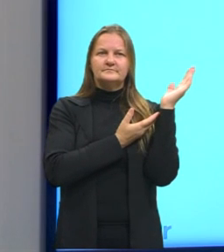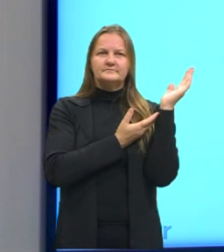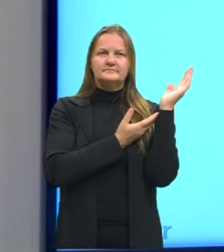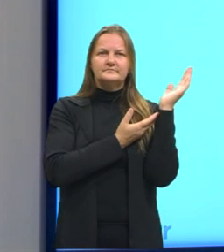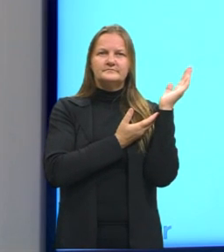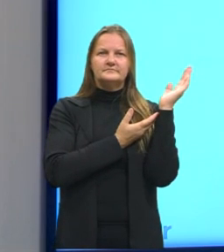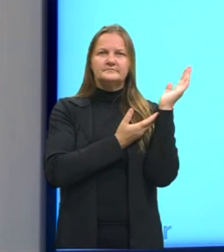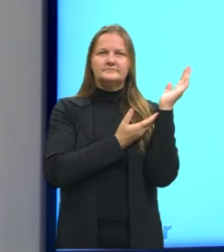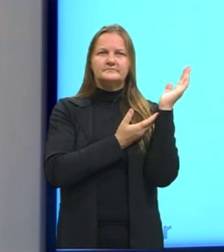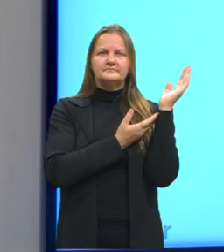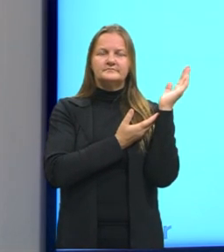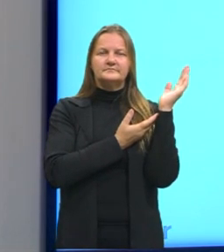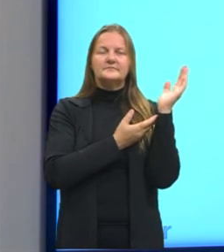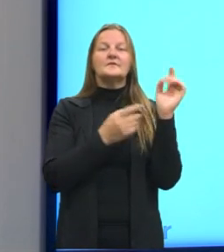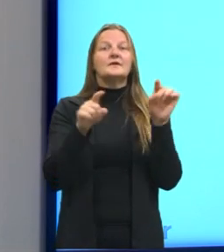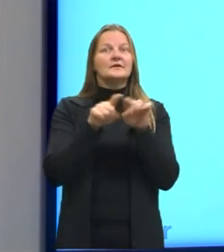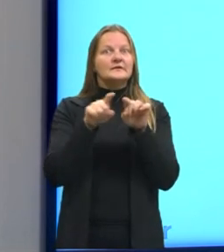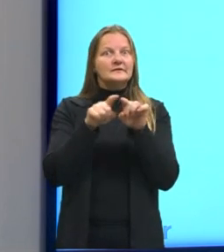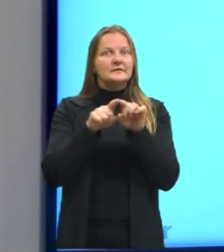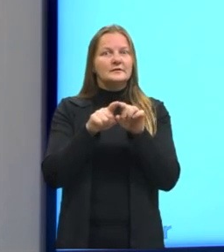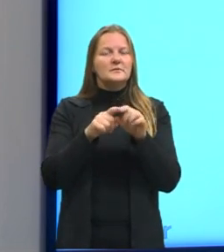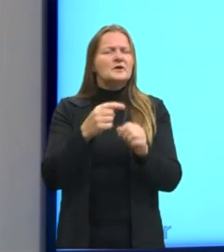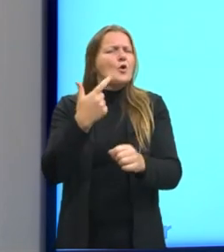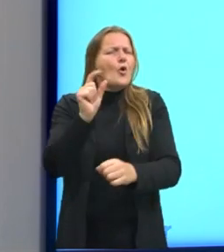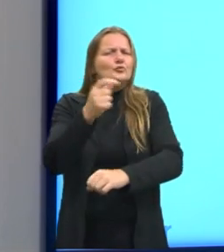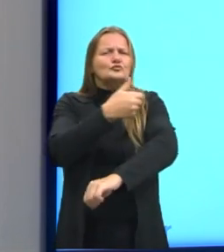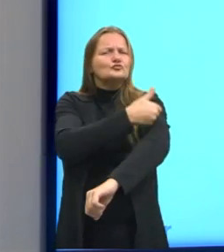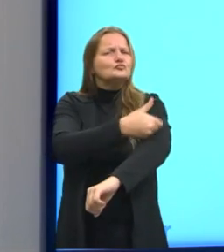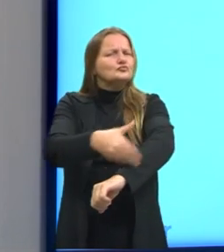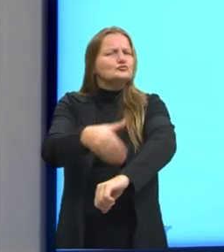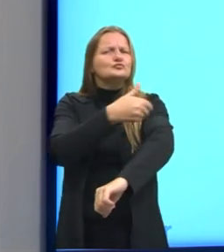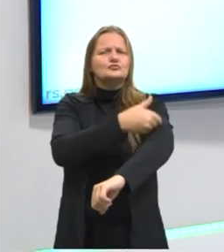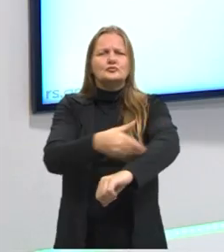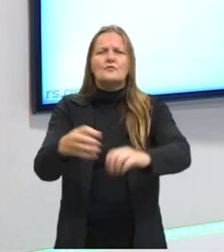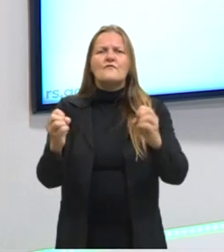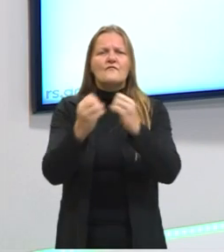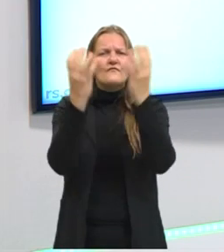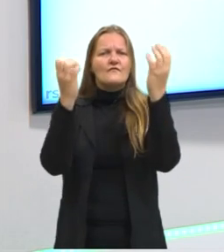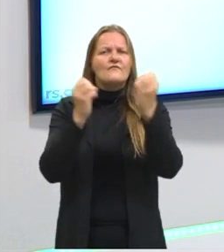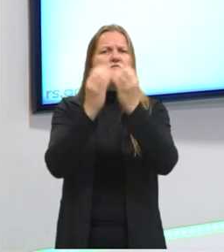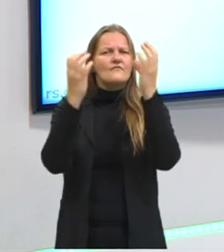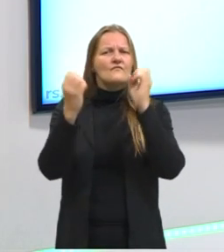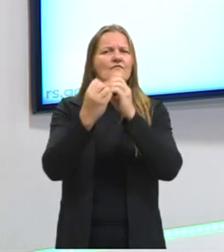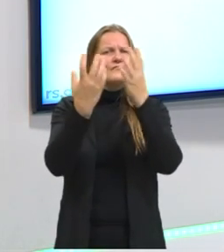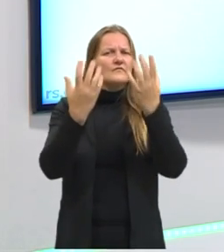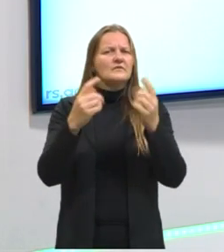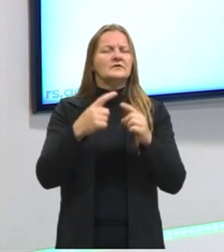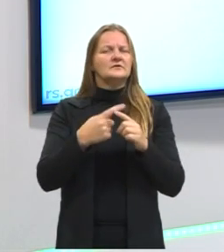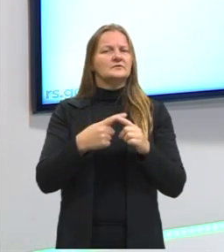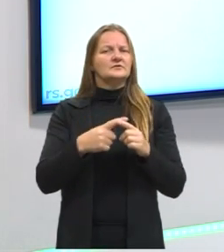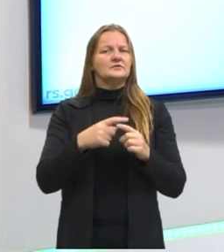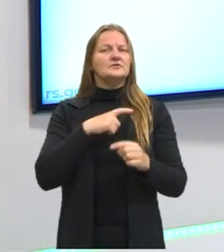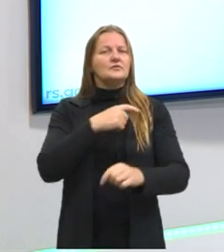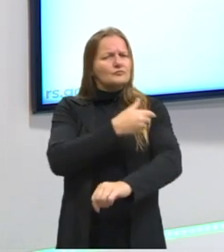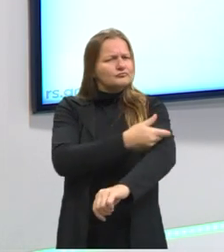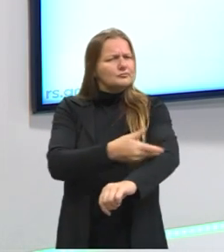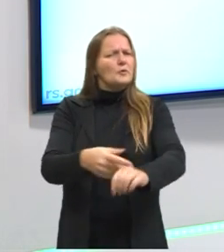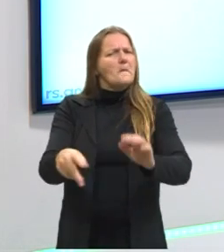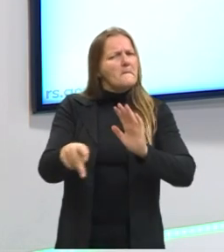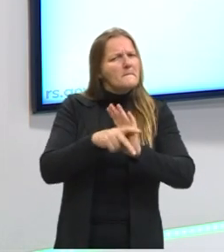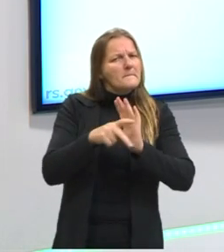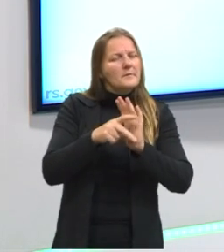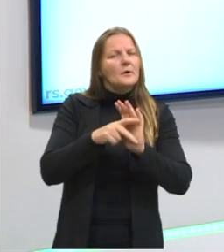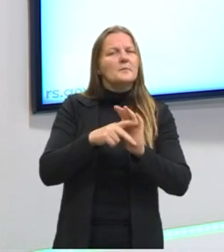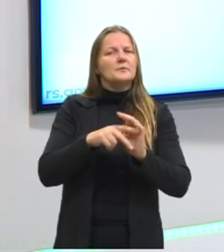E as costumbres, outras costumbres, la siesta, que são costumes próprios